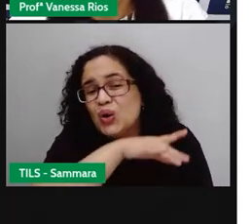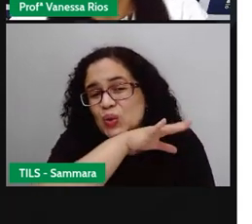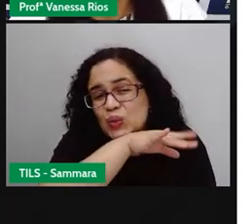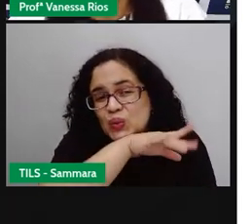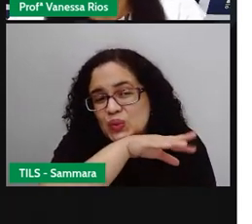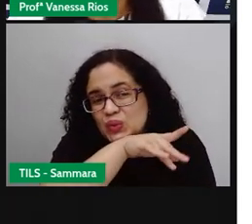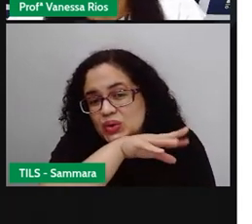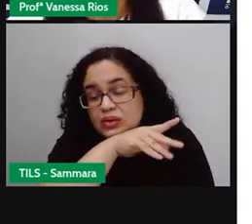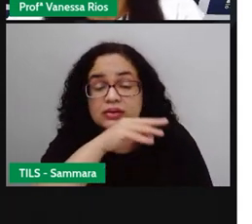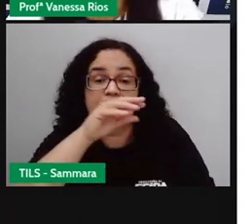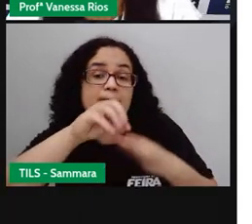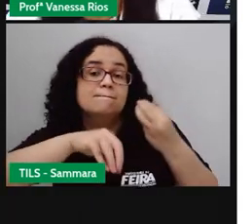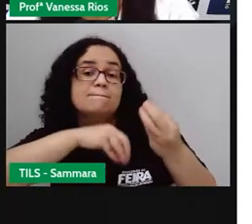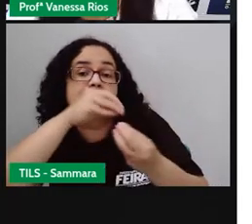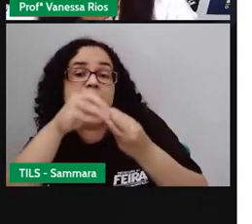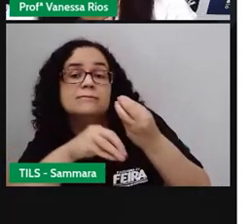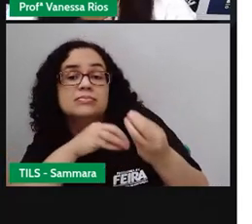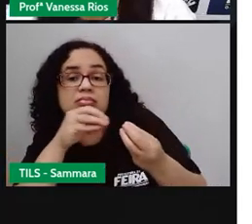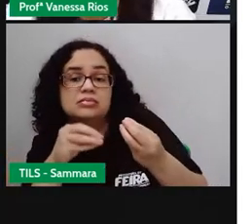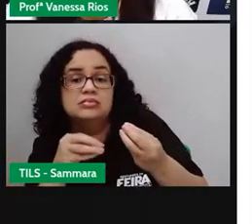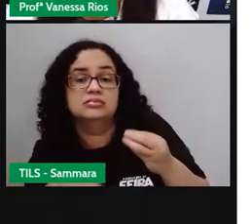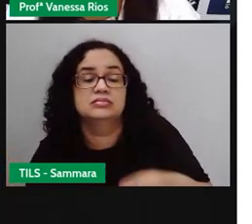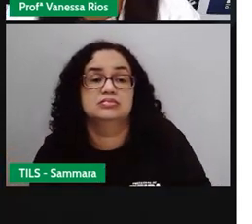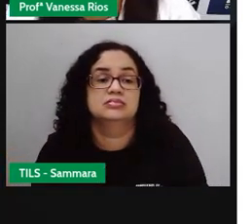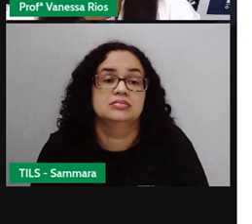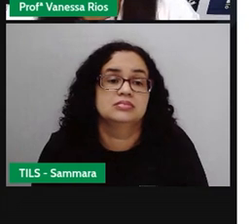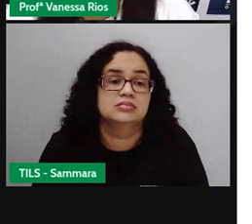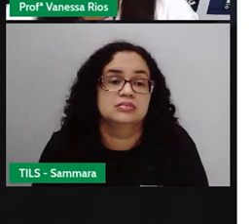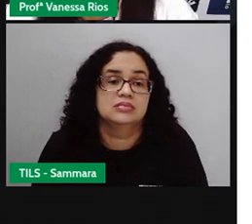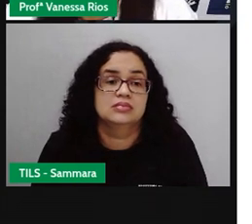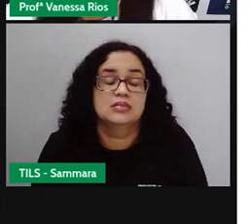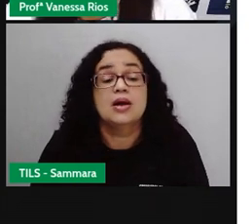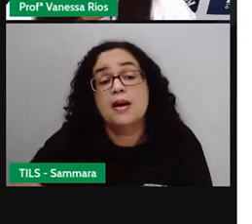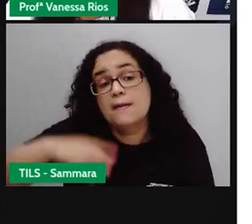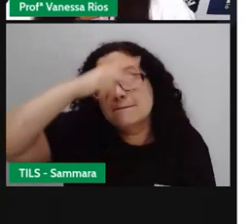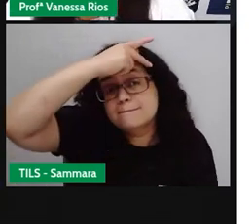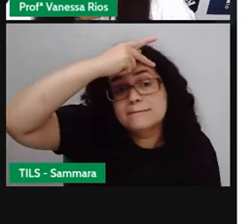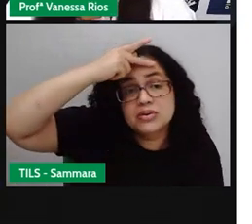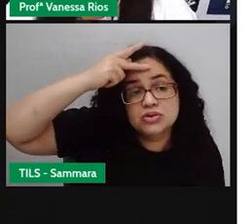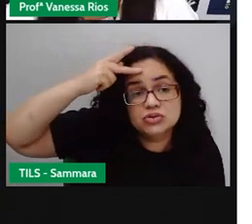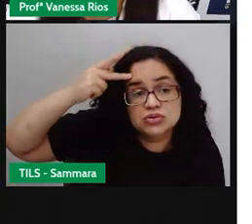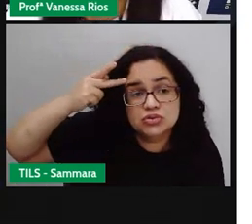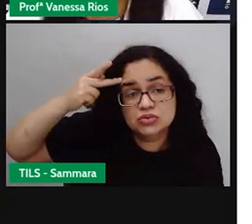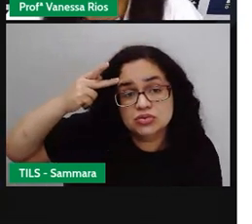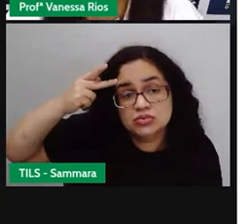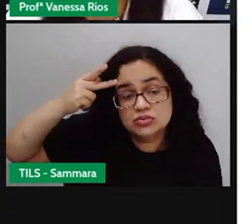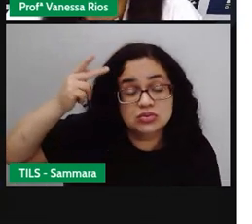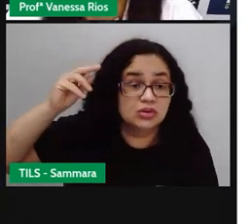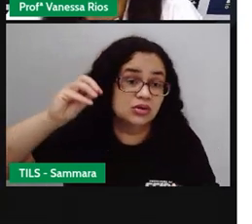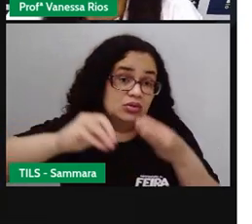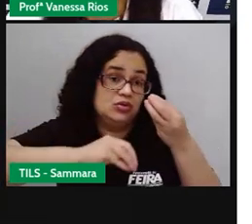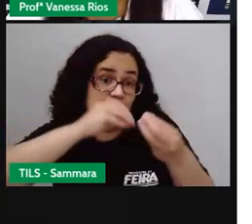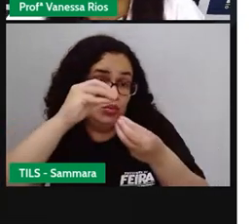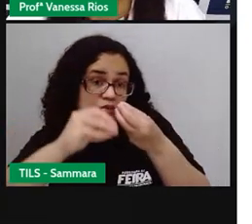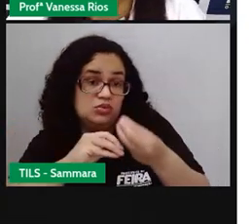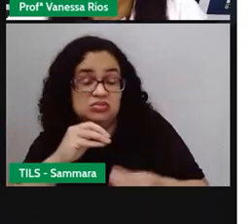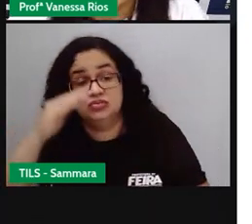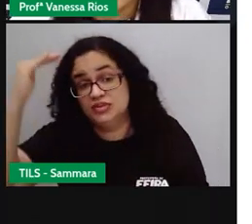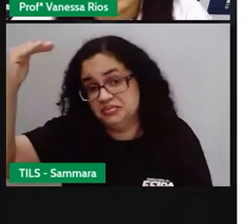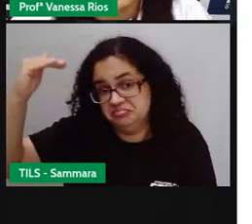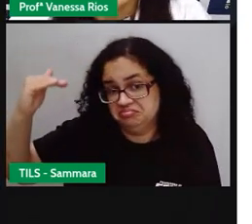para essas misturas, como se misturar, como as pessoas resultantes aí dessas misturas fossem